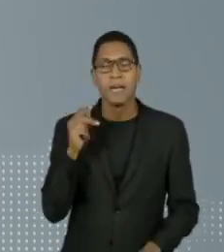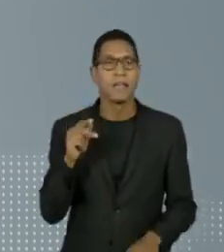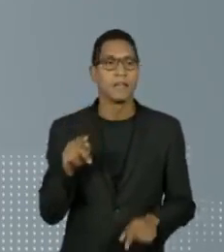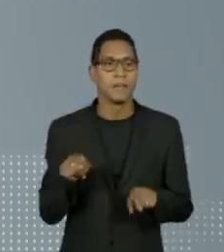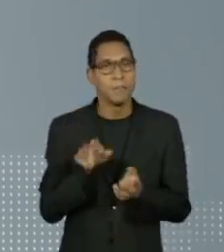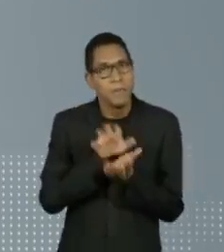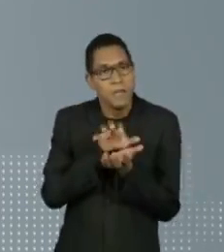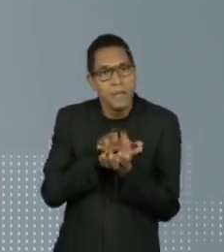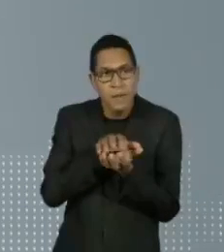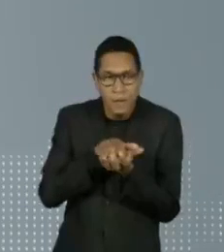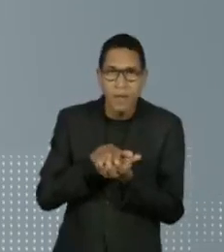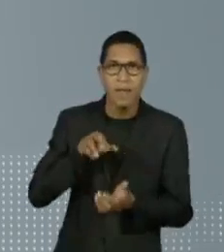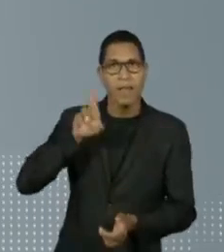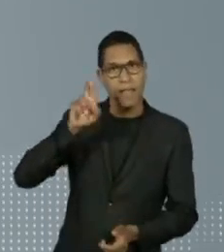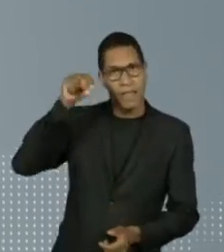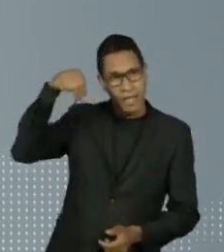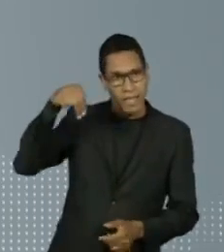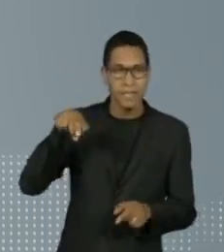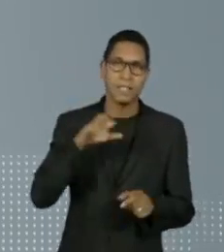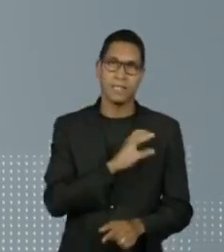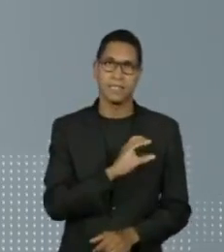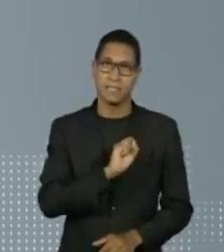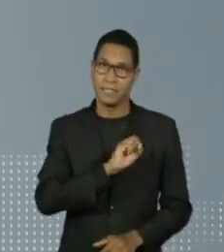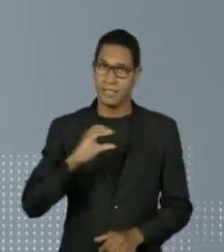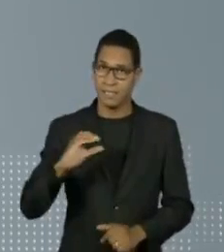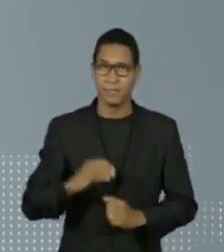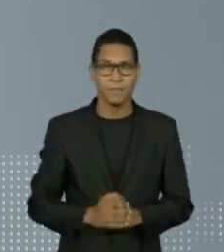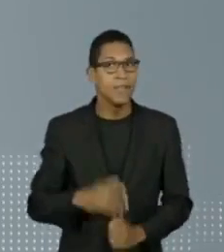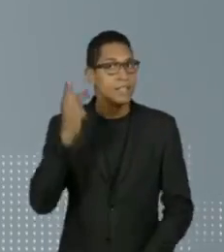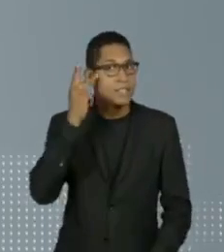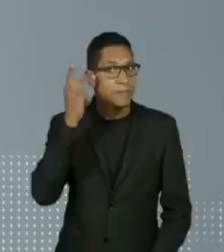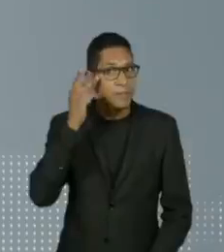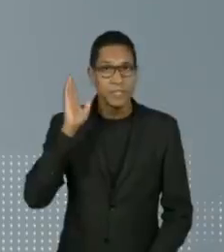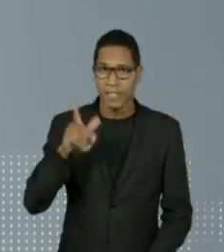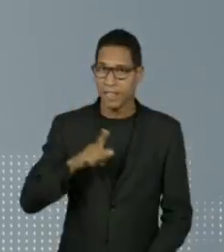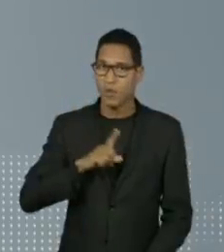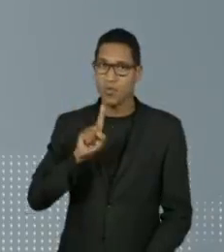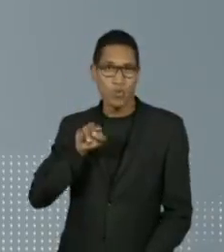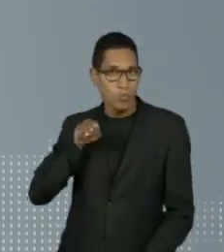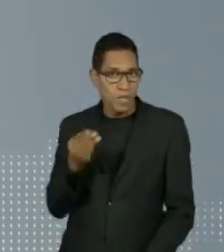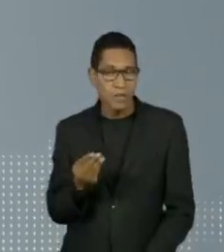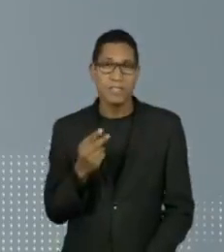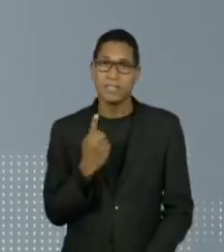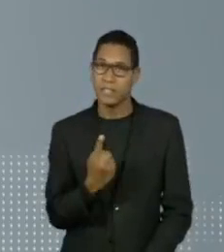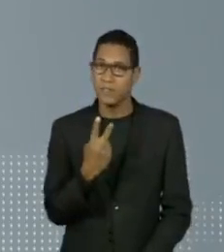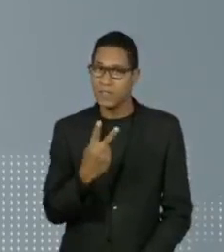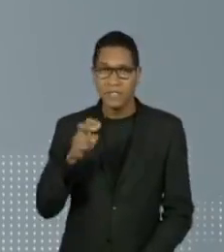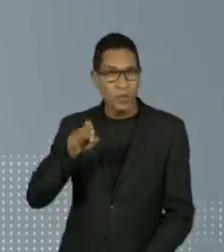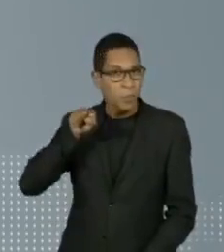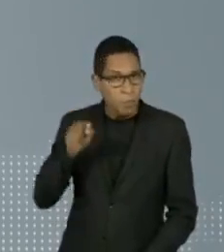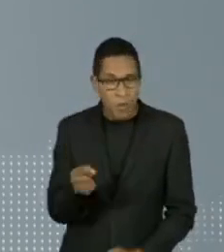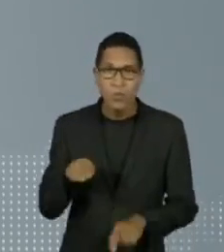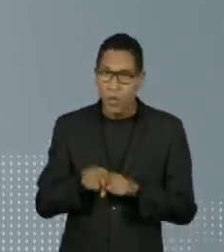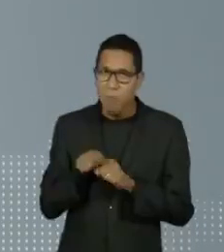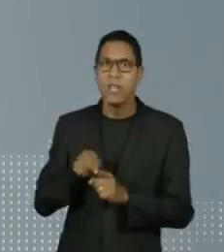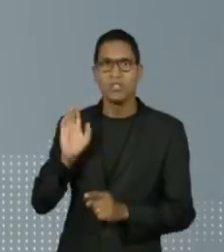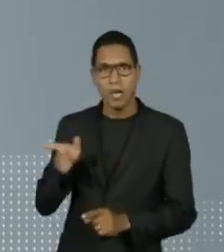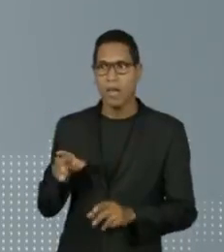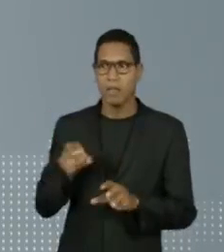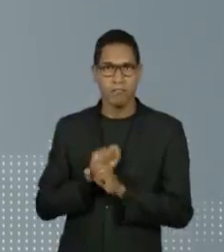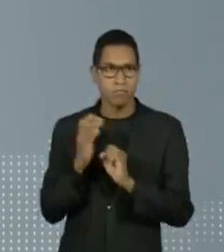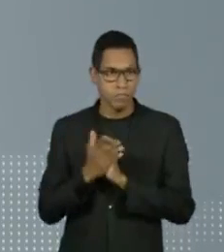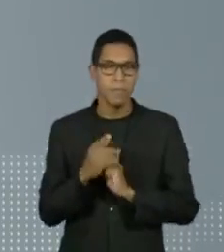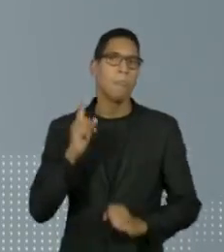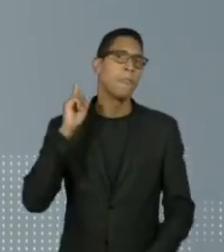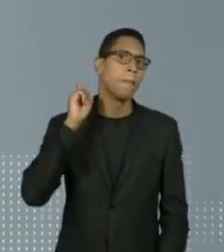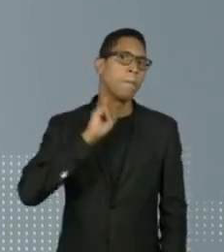do Norte e Santa Catarina. Em São Paulo, já são mais de 1 milhão e 125 mil casos. A seguir vem Minas